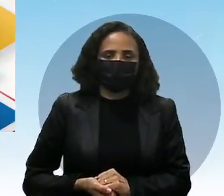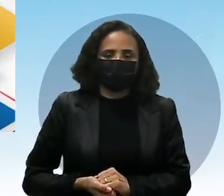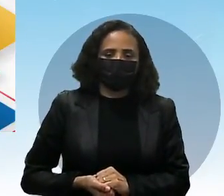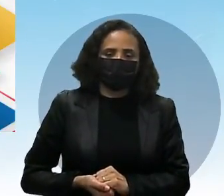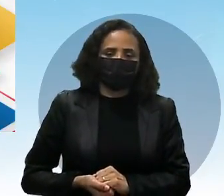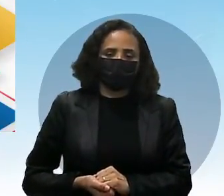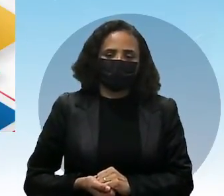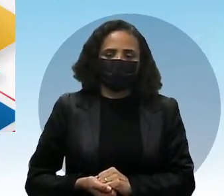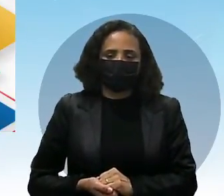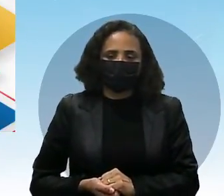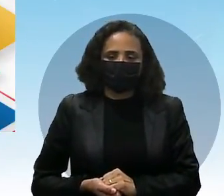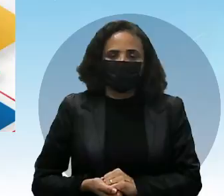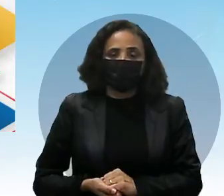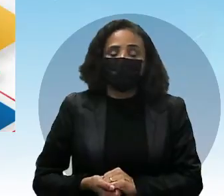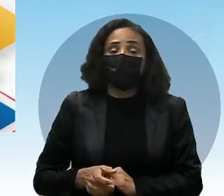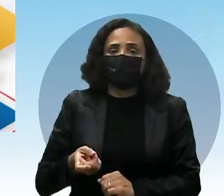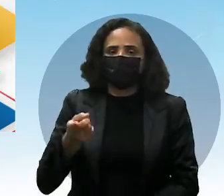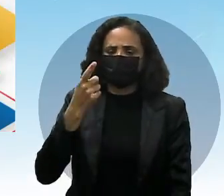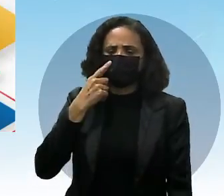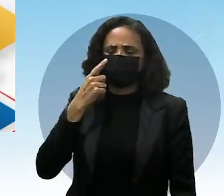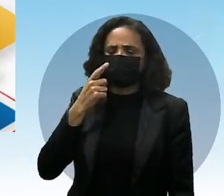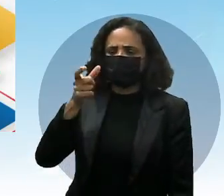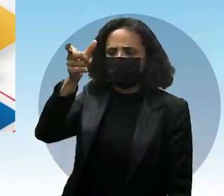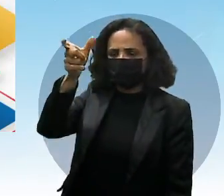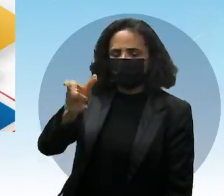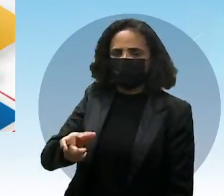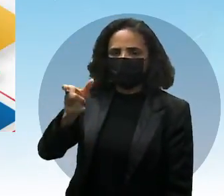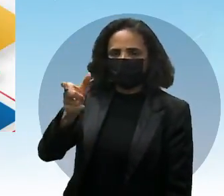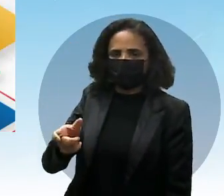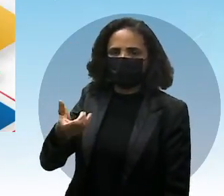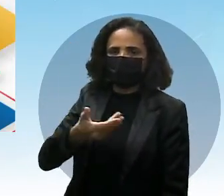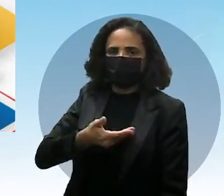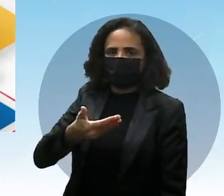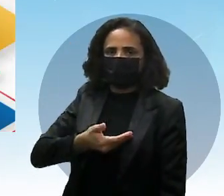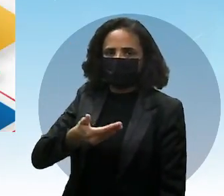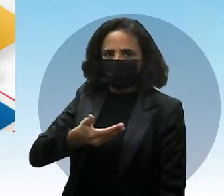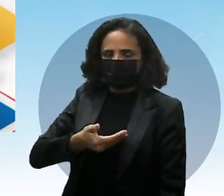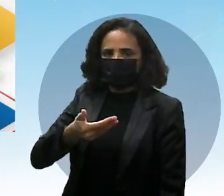Aqui. Pelo semblante do nosso coleguinha aqui.